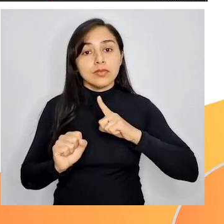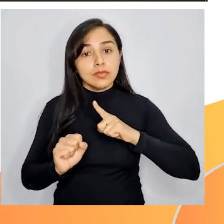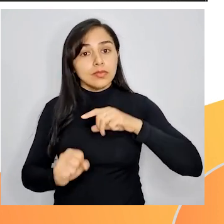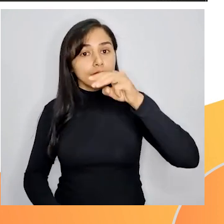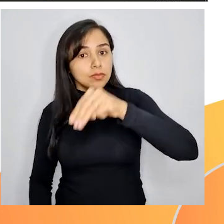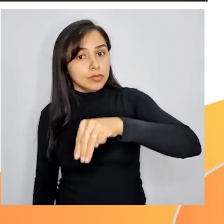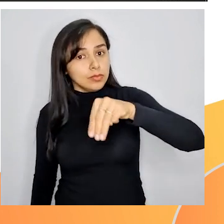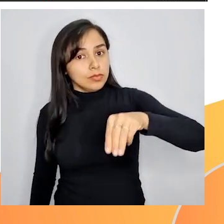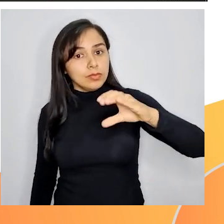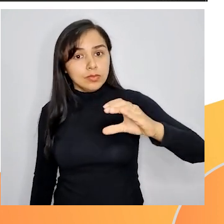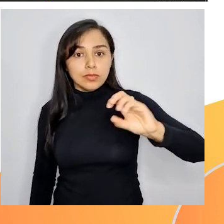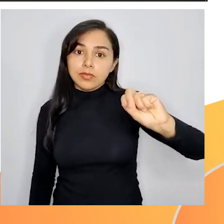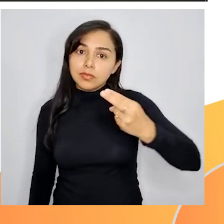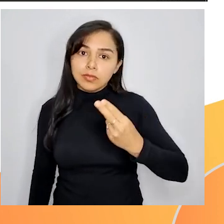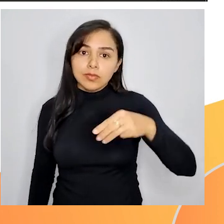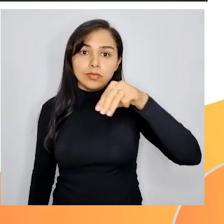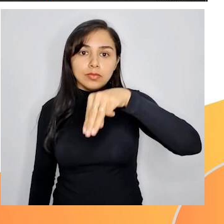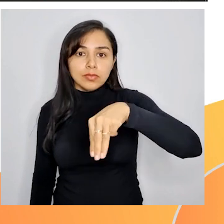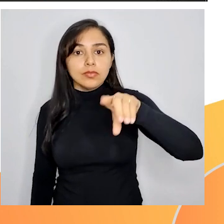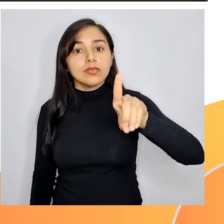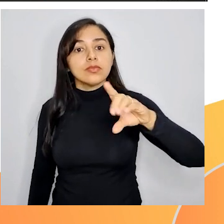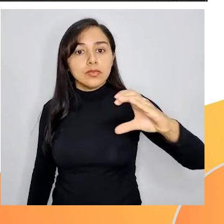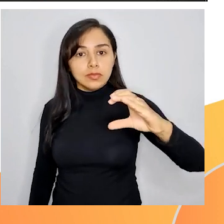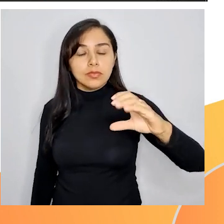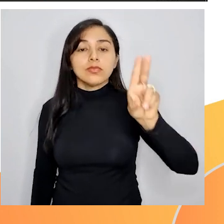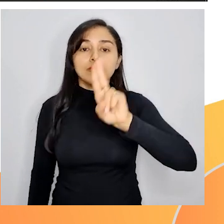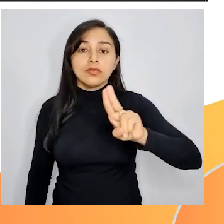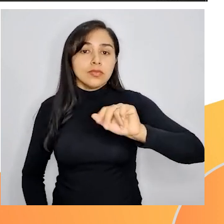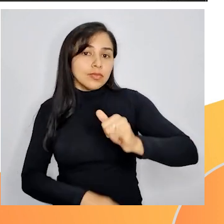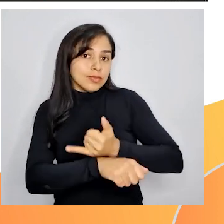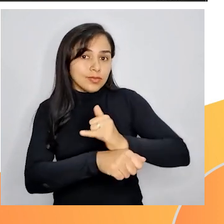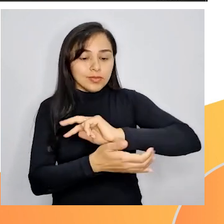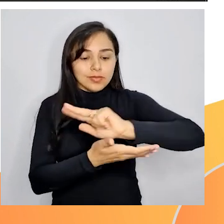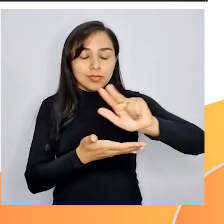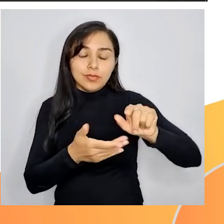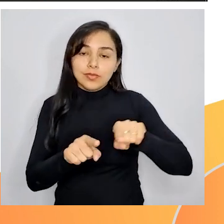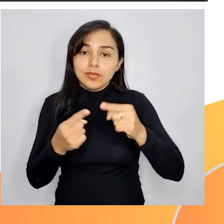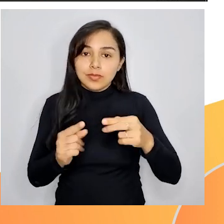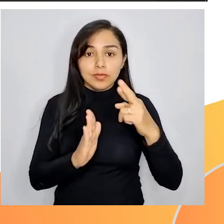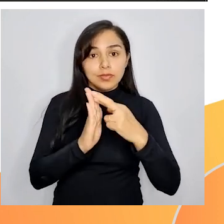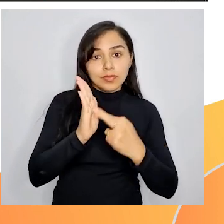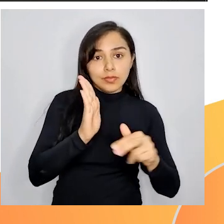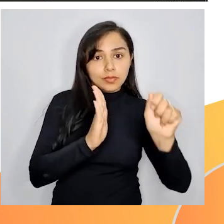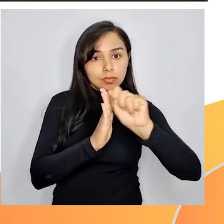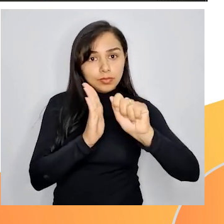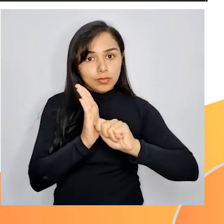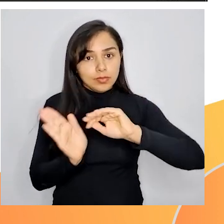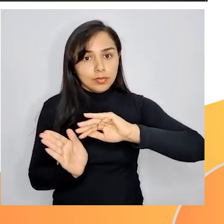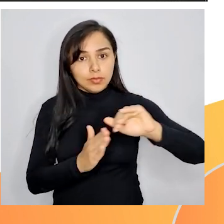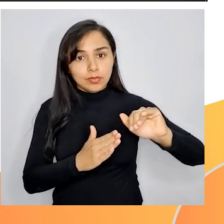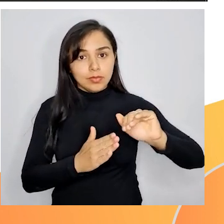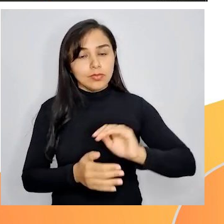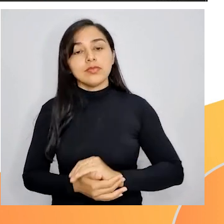divisor comum ou mínimo múltiplo comum por meio de estratégias diversas sem a aplicação de algoritmos.